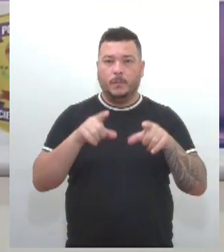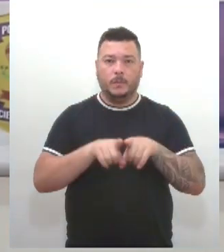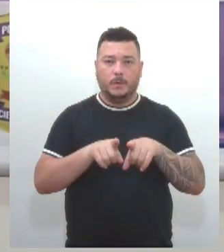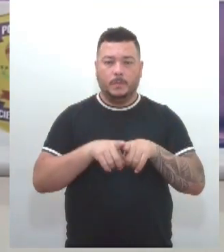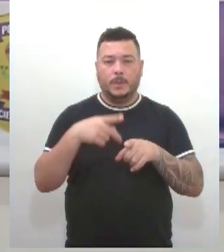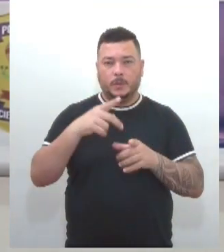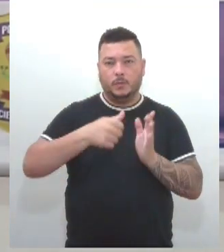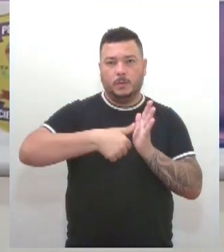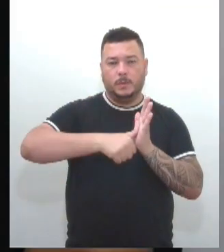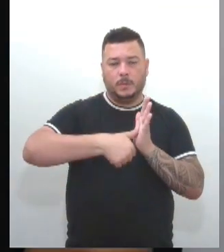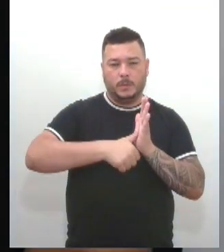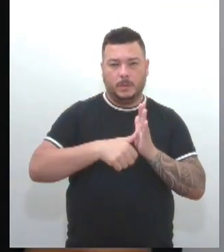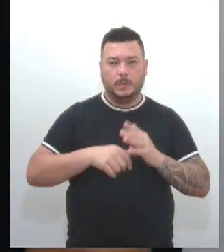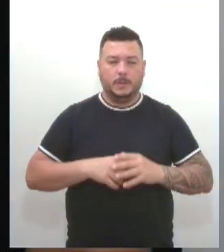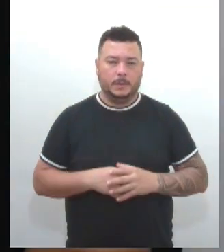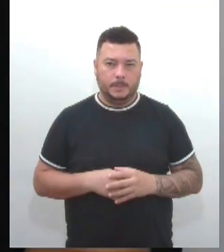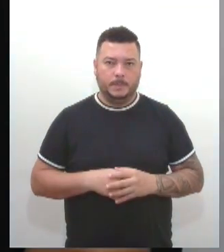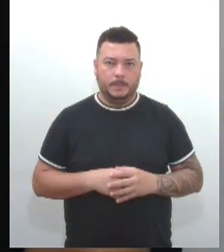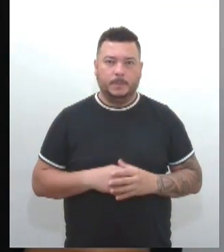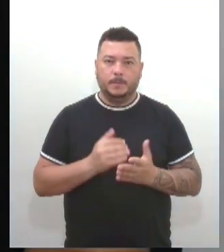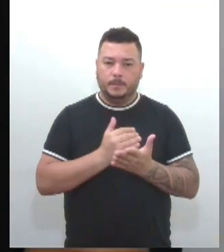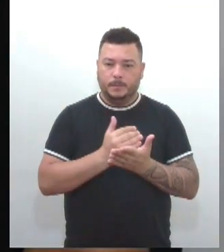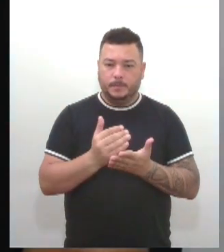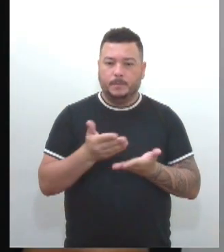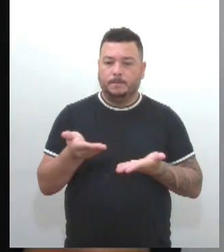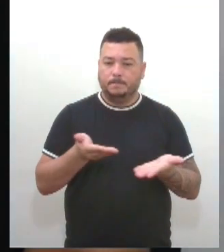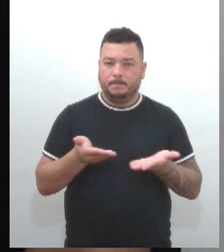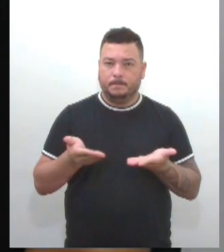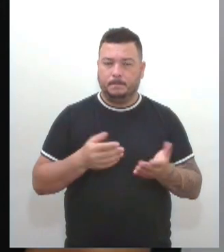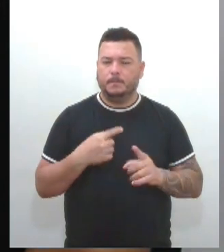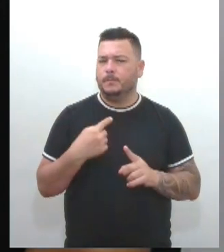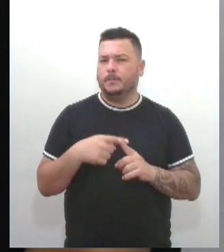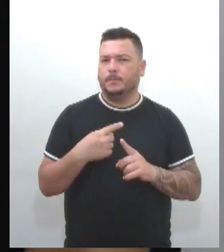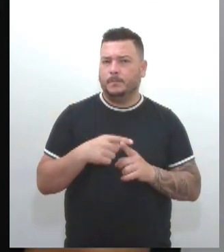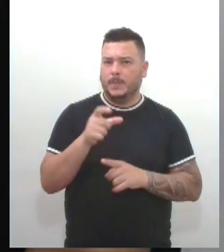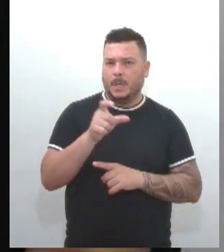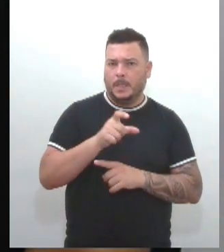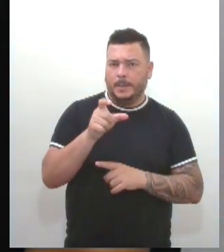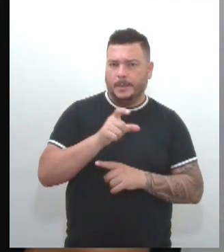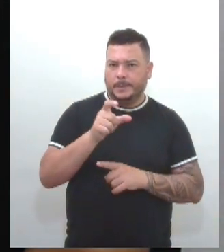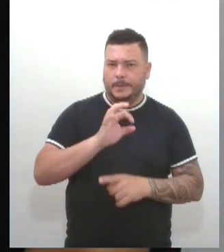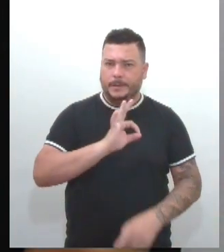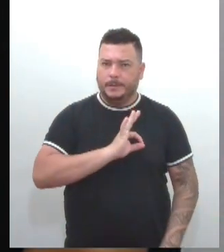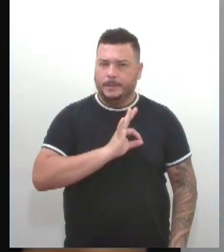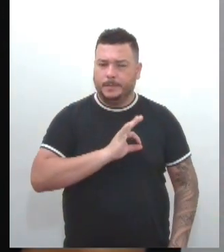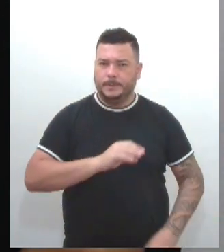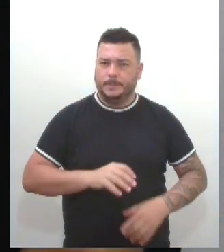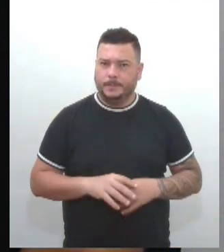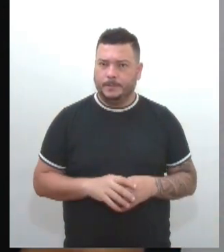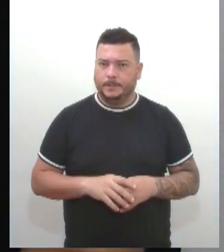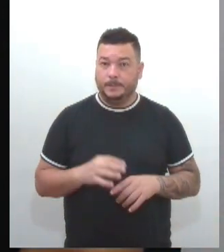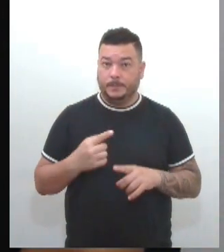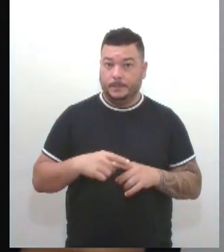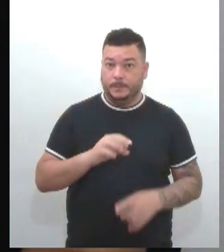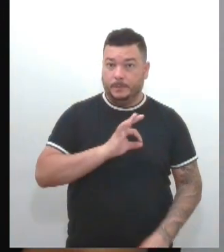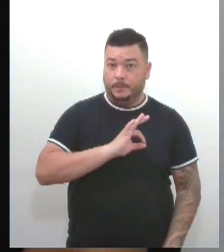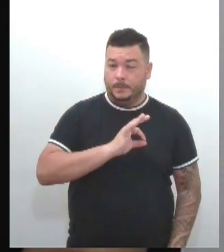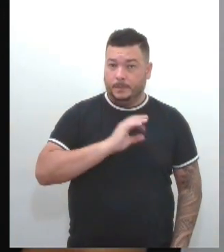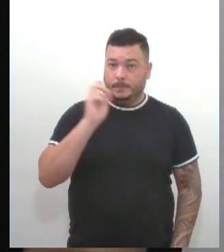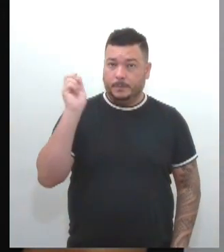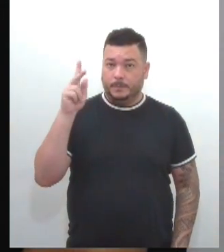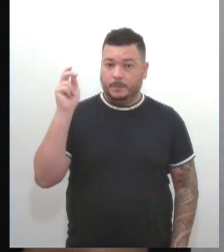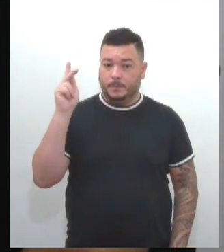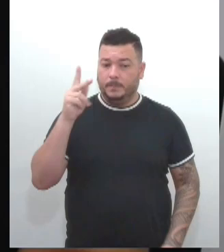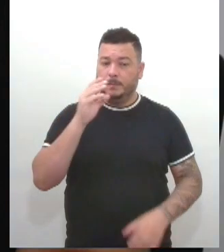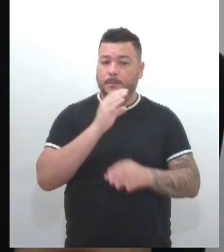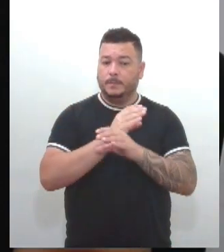e inicia seu atendimento. O porquê dessa carteira funcional? Porque o policial civil aposentado sem a carteira funcional e